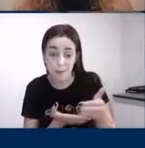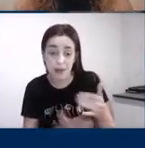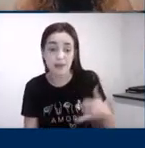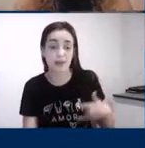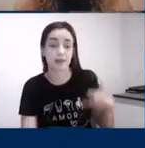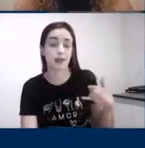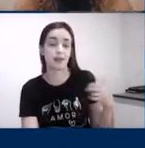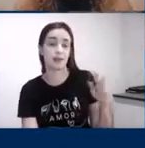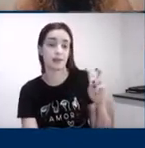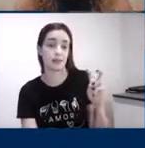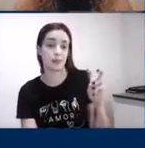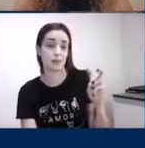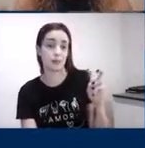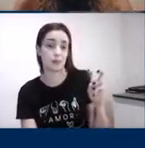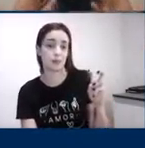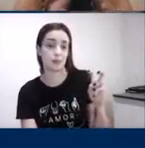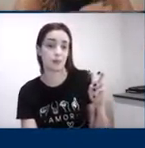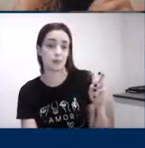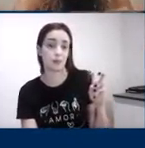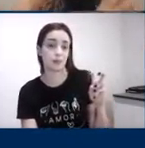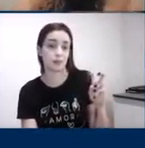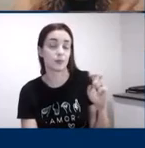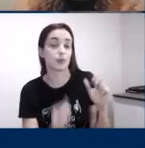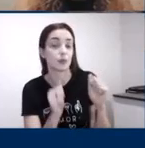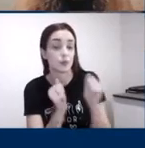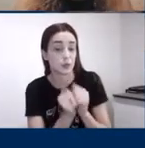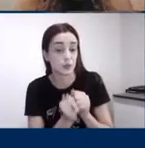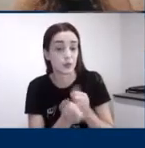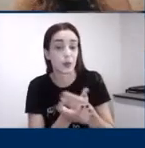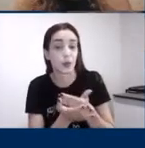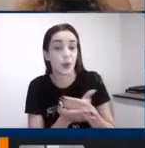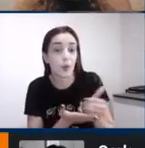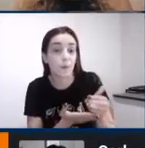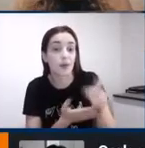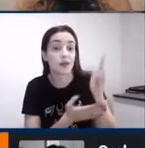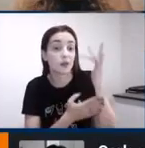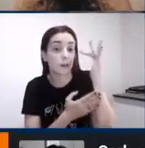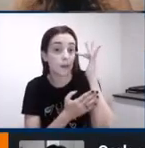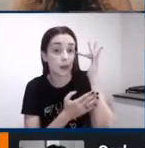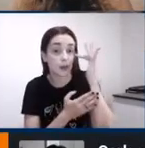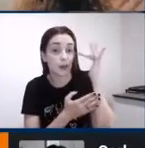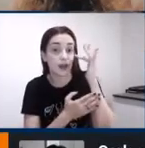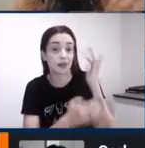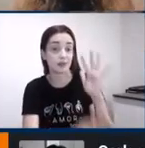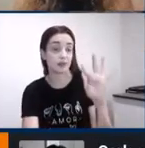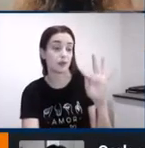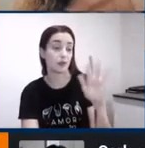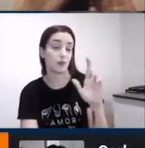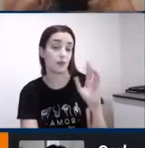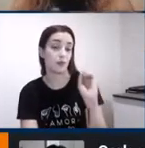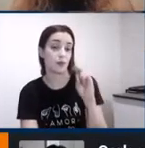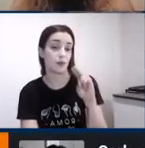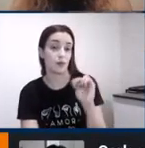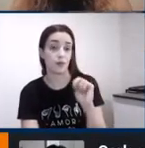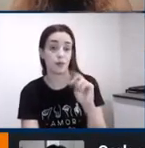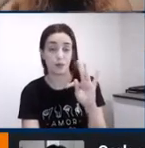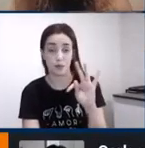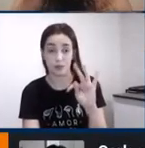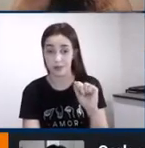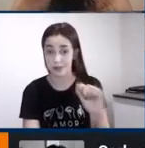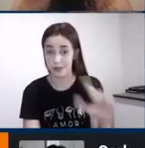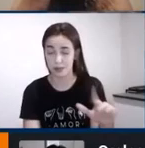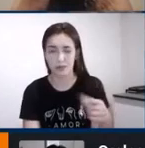e meio, 6 anos junto com o início dessa maturação mais pré-frontal. Por que que essa maturação acontece mais